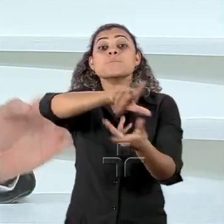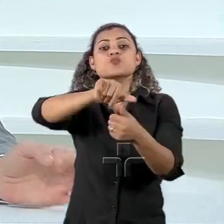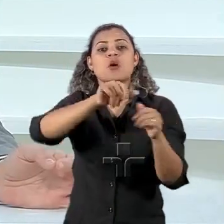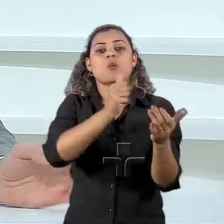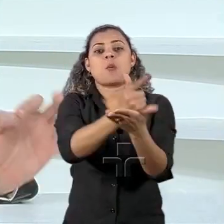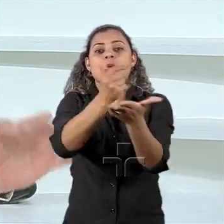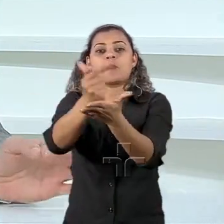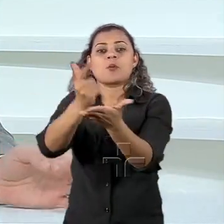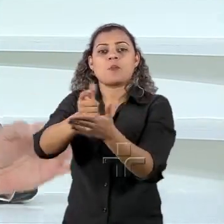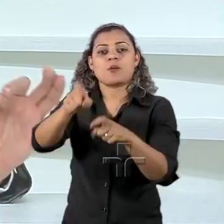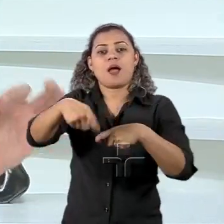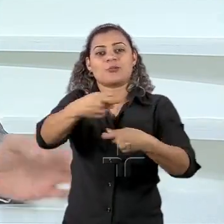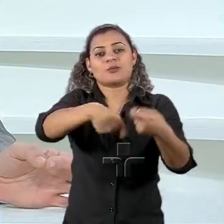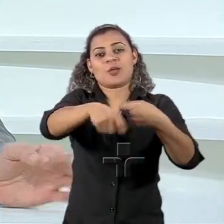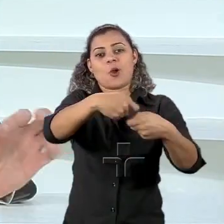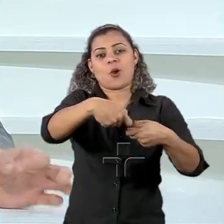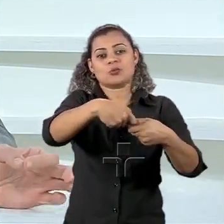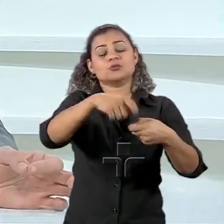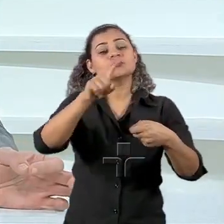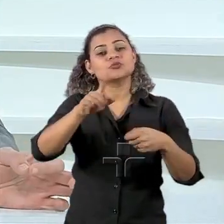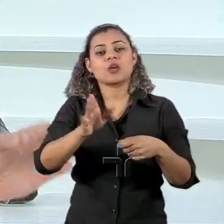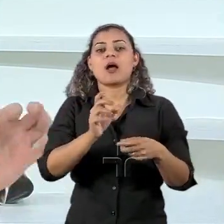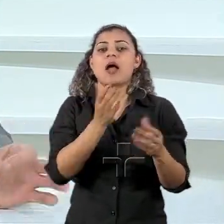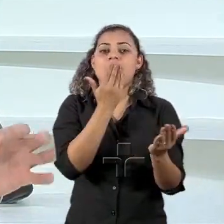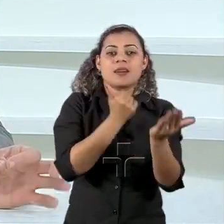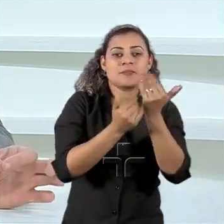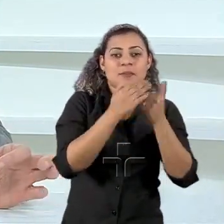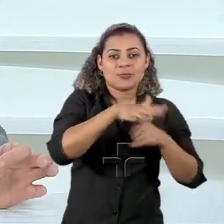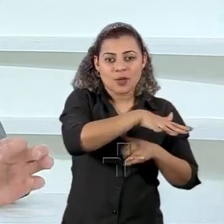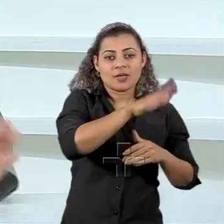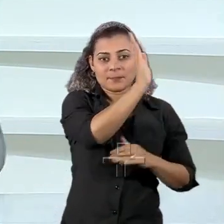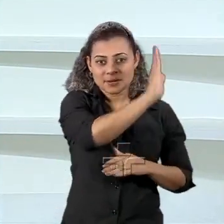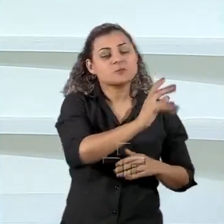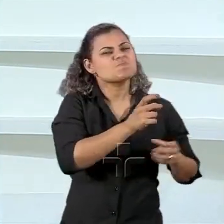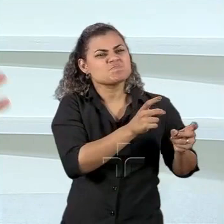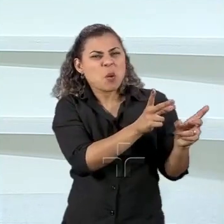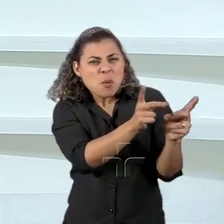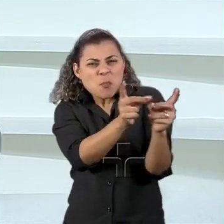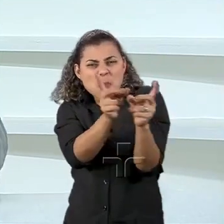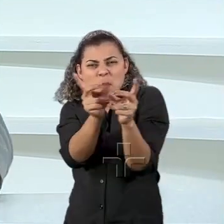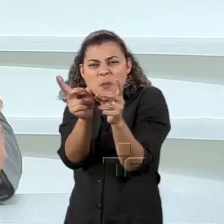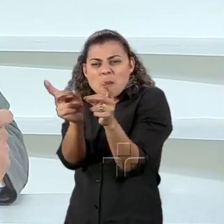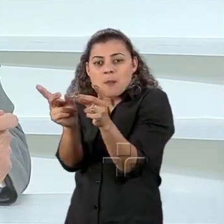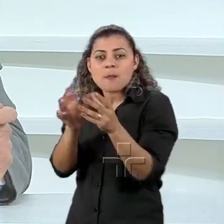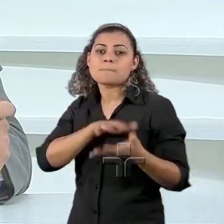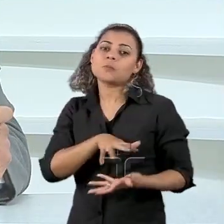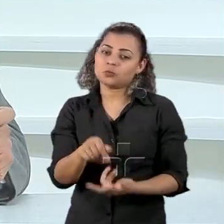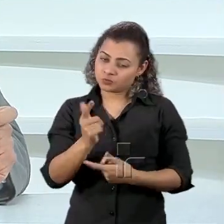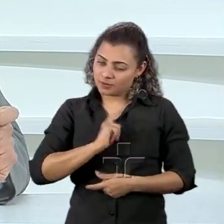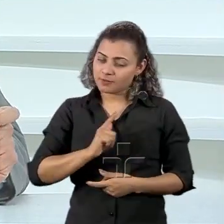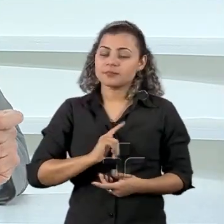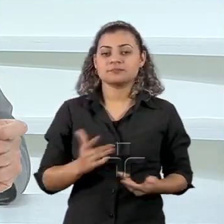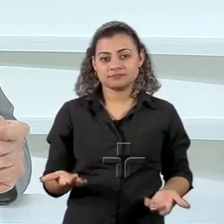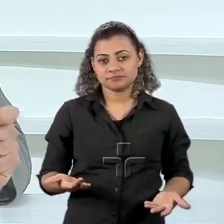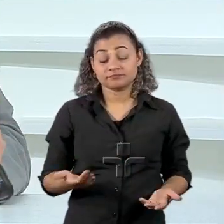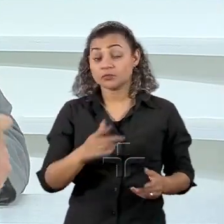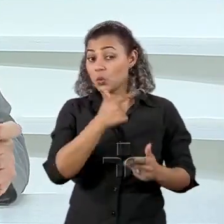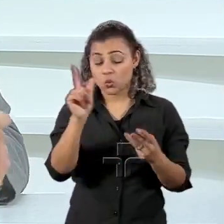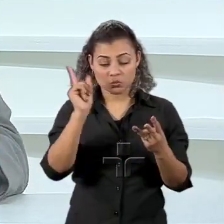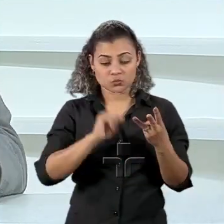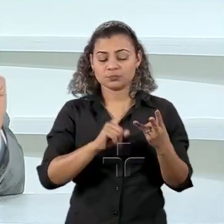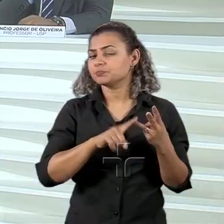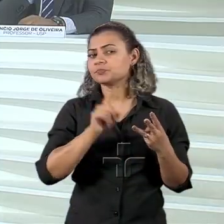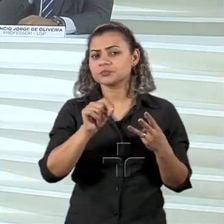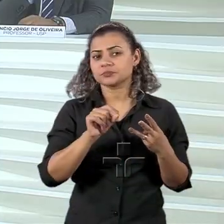um fornecedor já é de segurança alimentar para o mundo o outro assunto que acho importante destacar nesse momento eleitoral é que